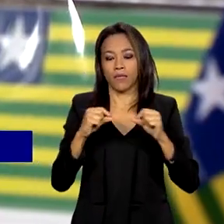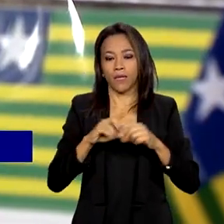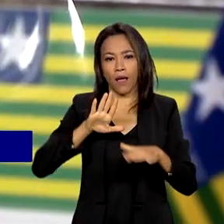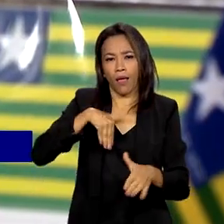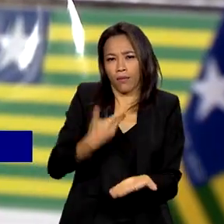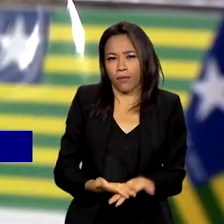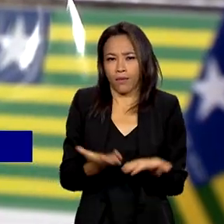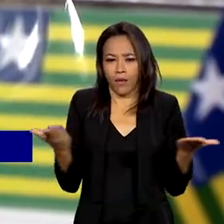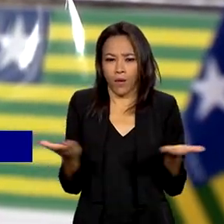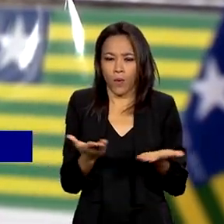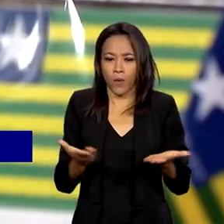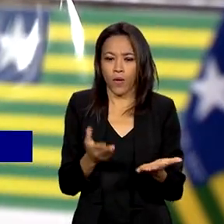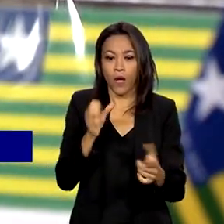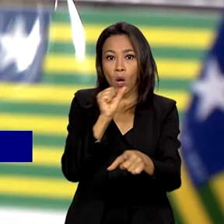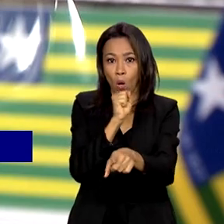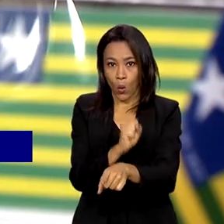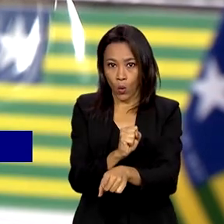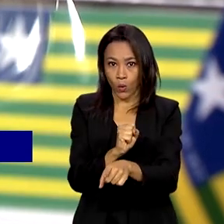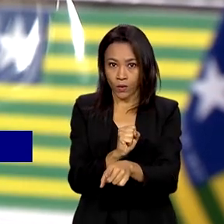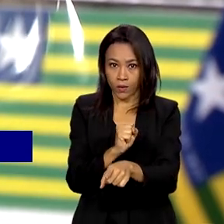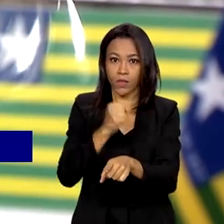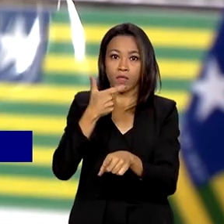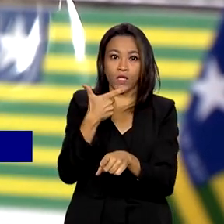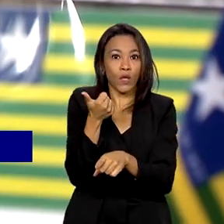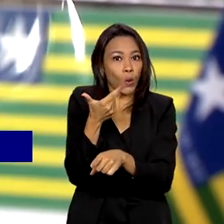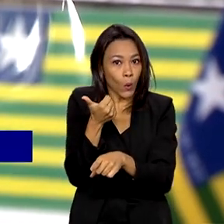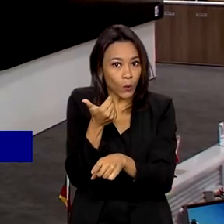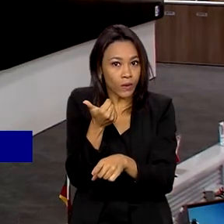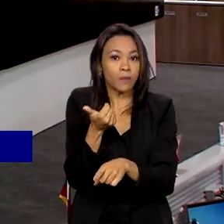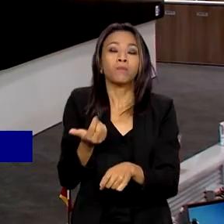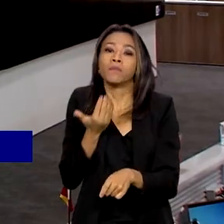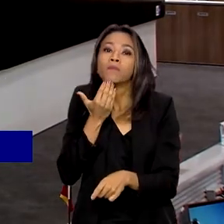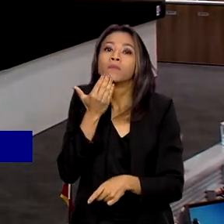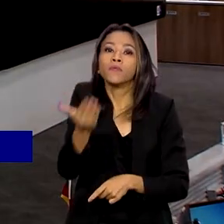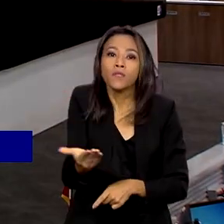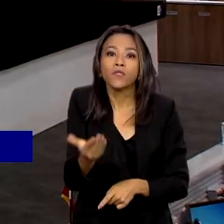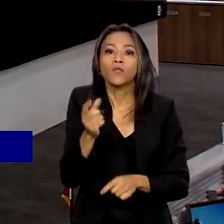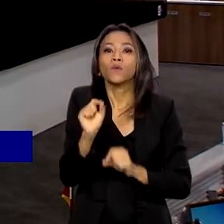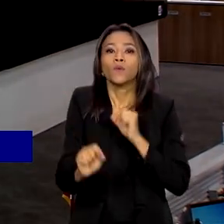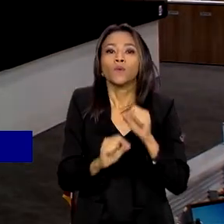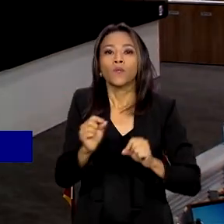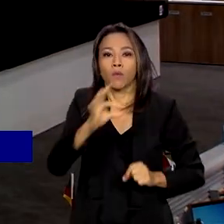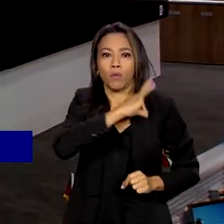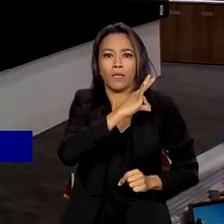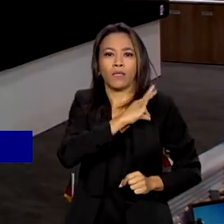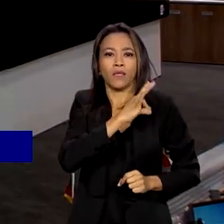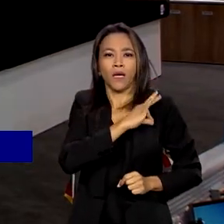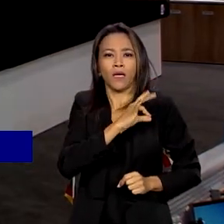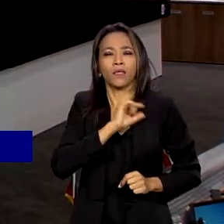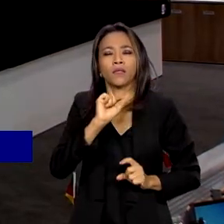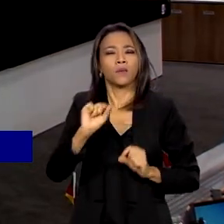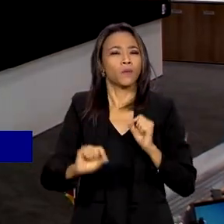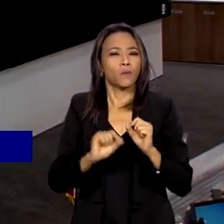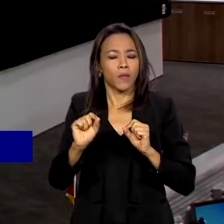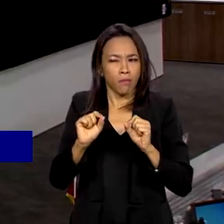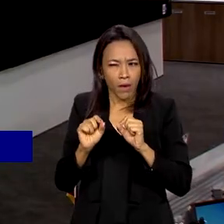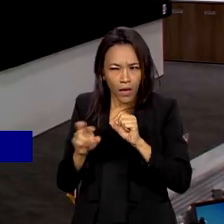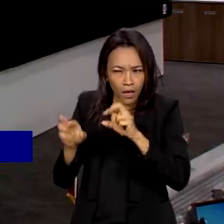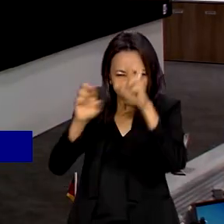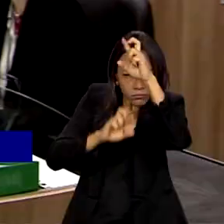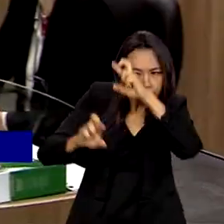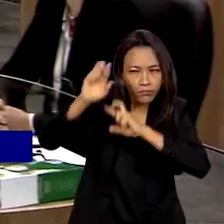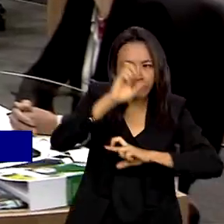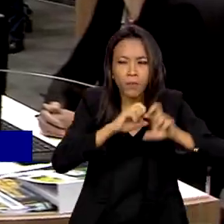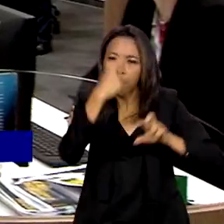Até o momento, são 812 solicitações feitas por autoridades policiais para remover e investigar